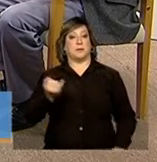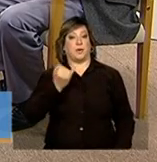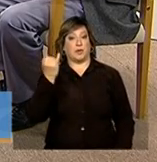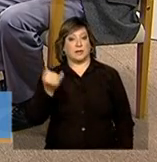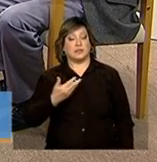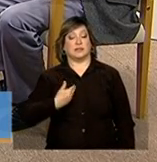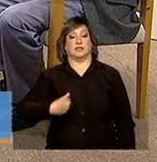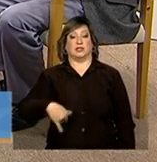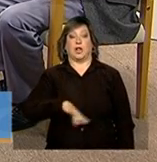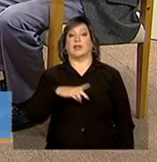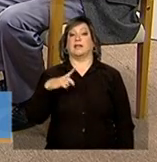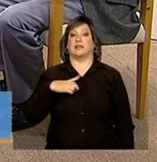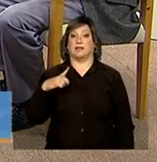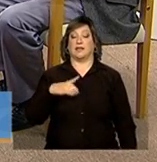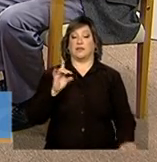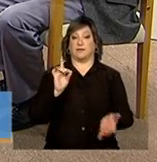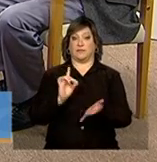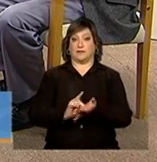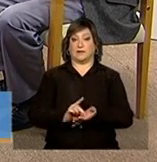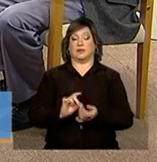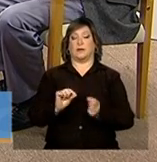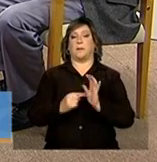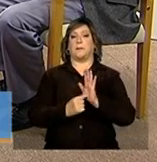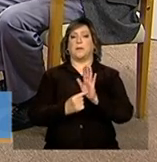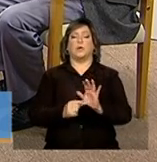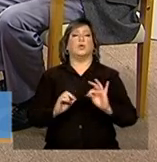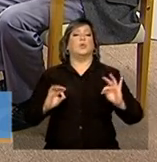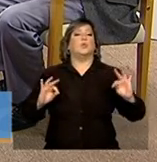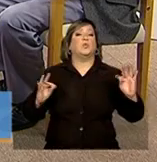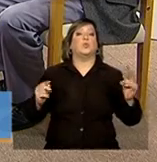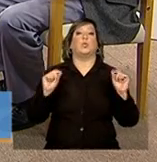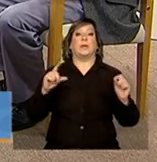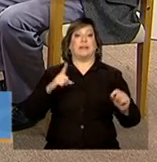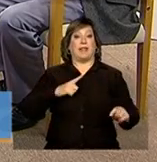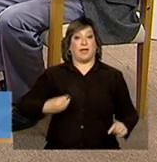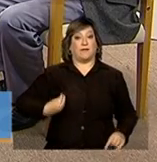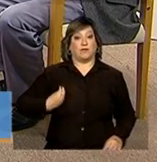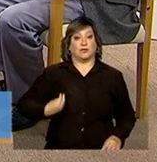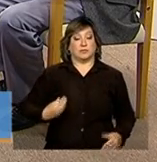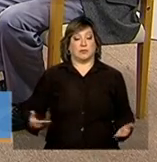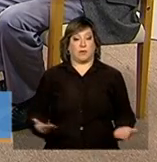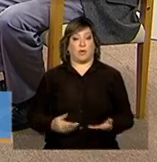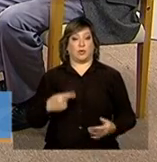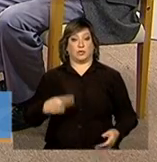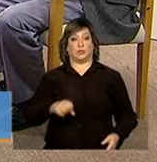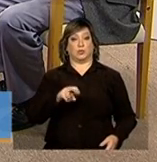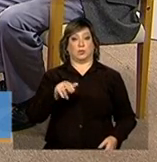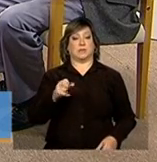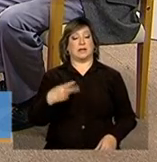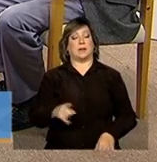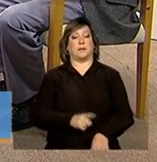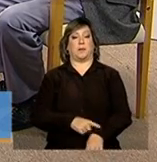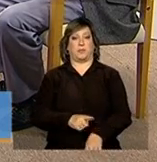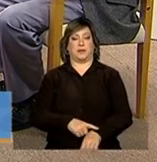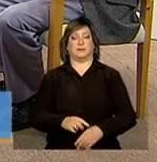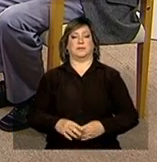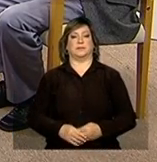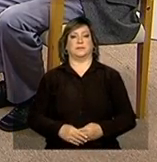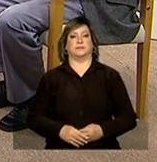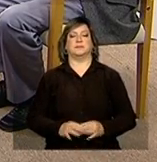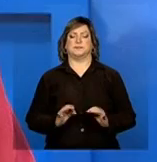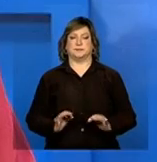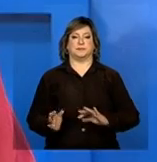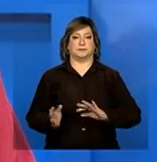gente tenha, de fato, um retrato de tudo que está funcionando nos SUAS naquele momento. Perfeito. Olha, a